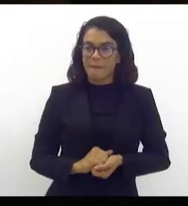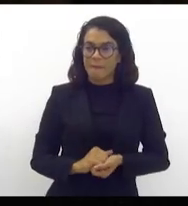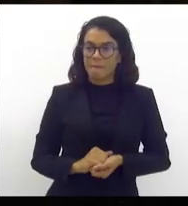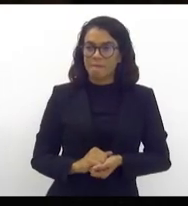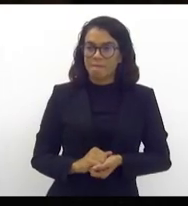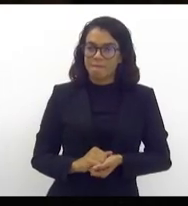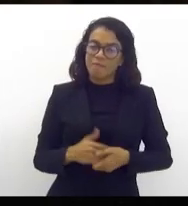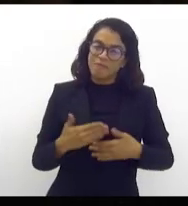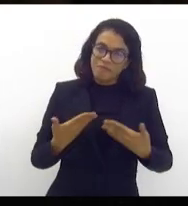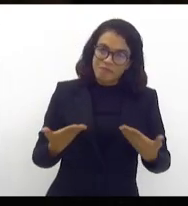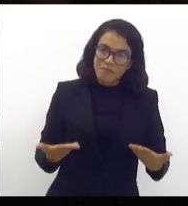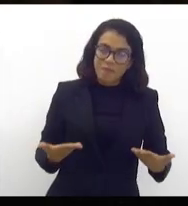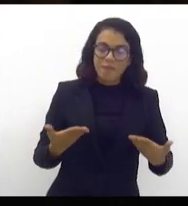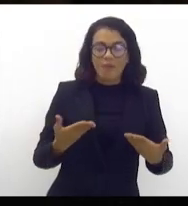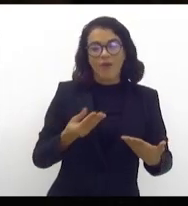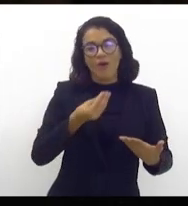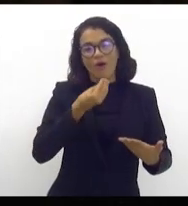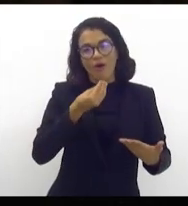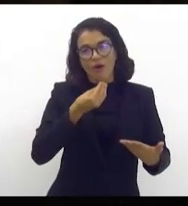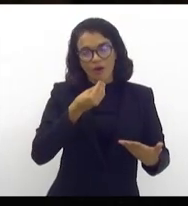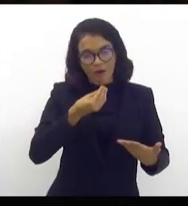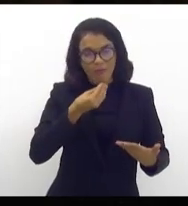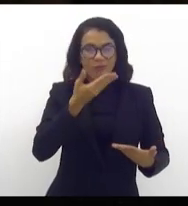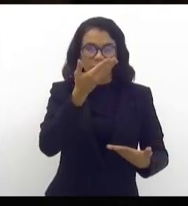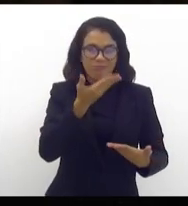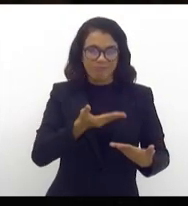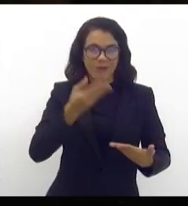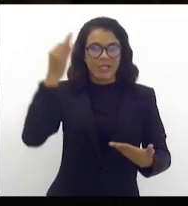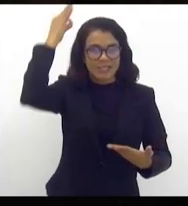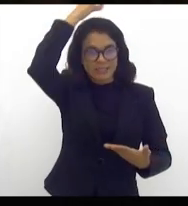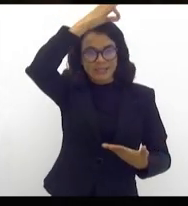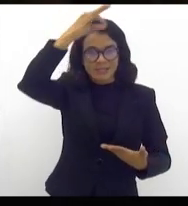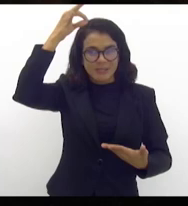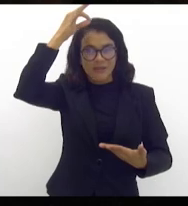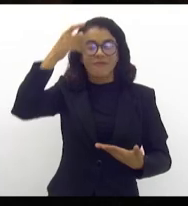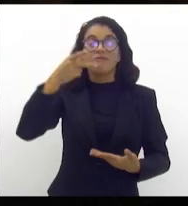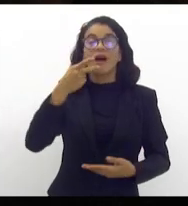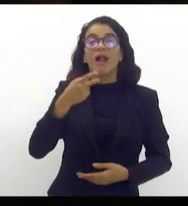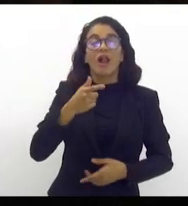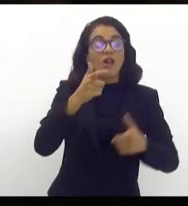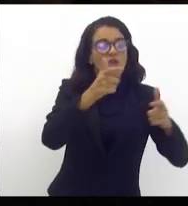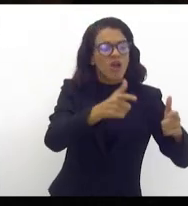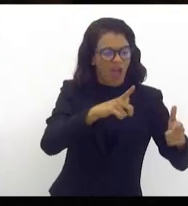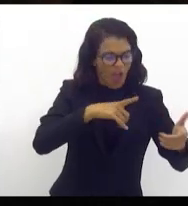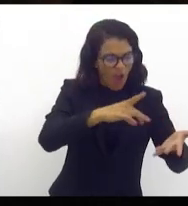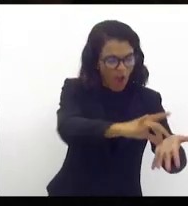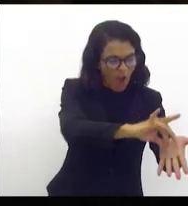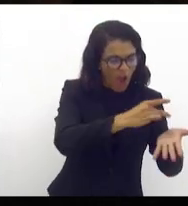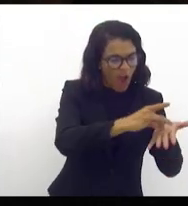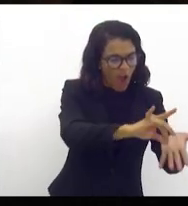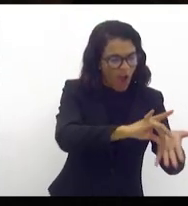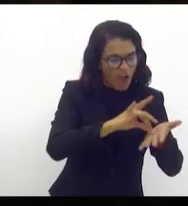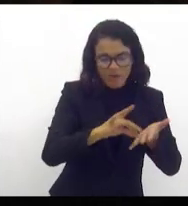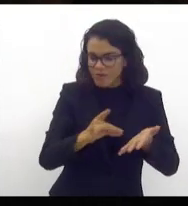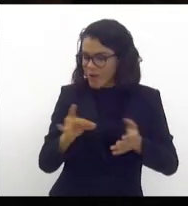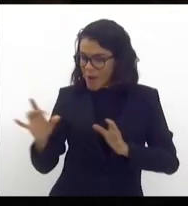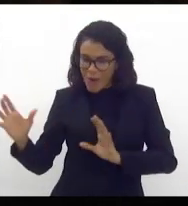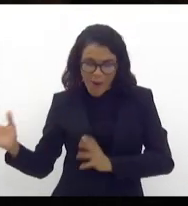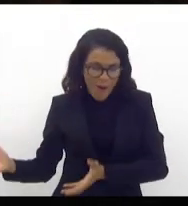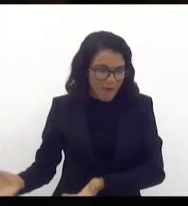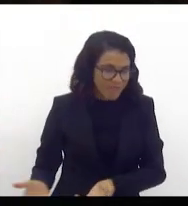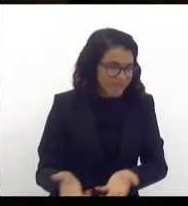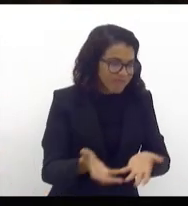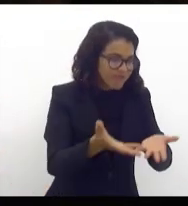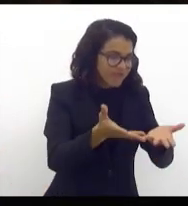E que ele claramente diz onde houver o ódio que eu leve